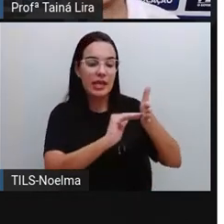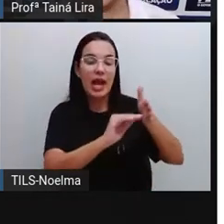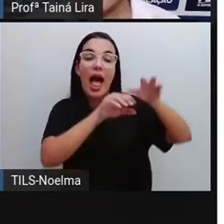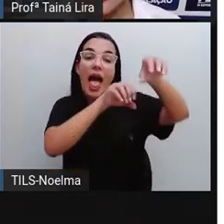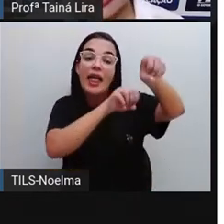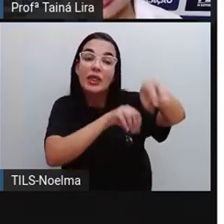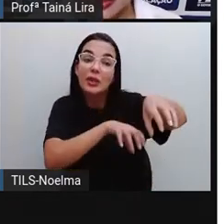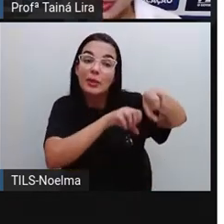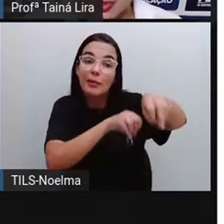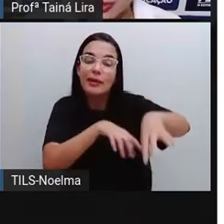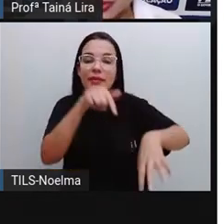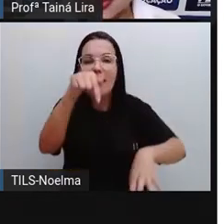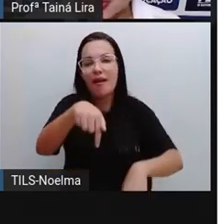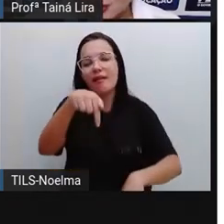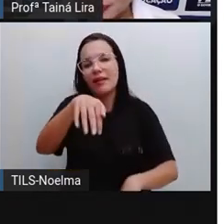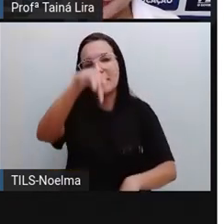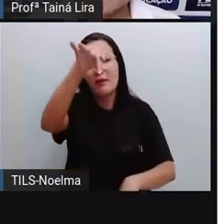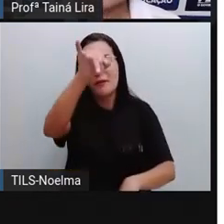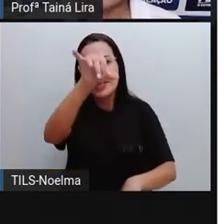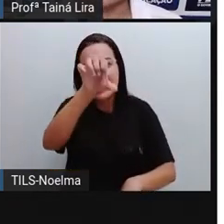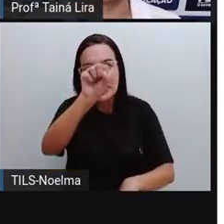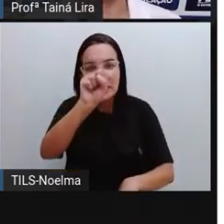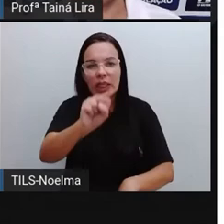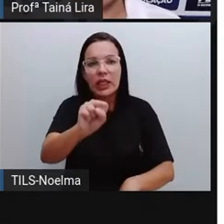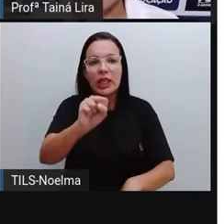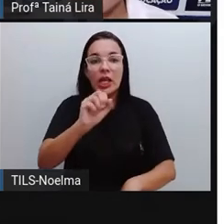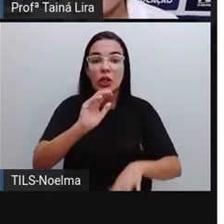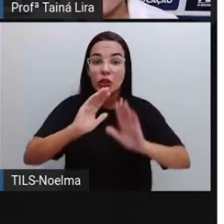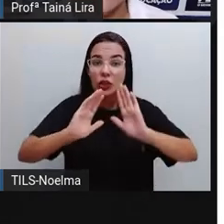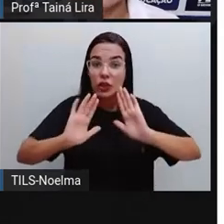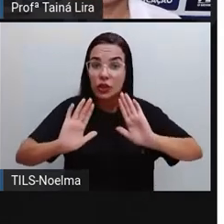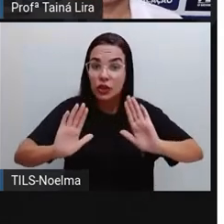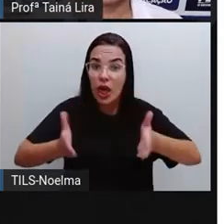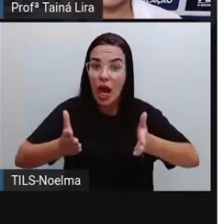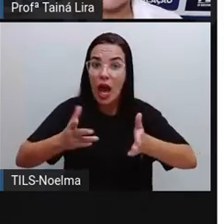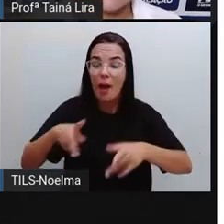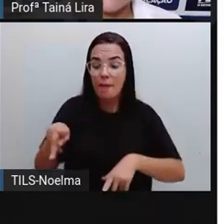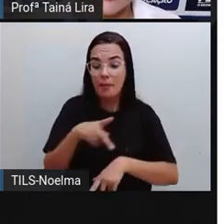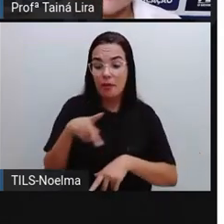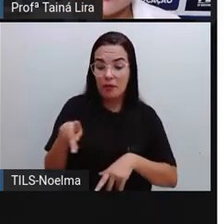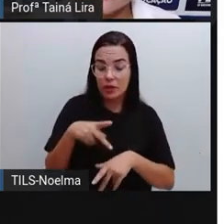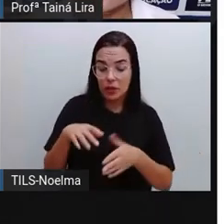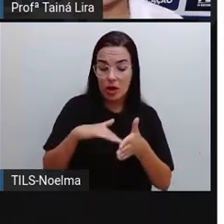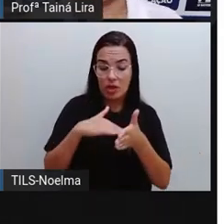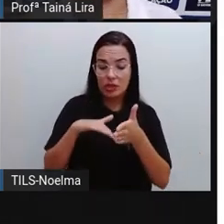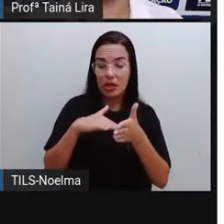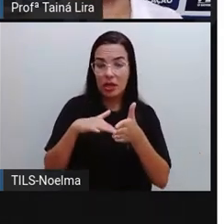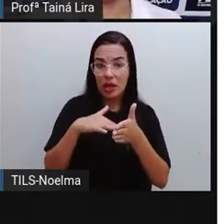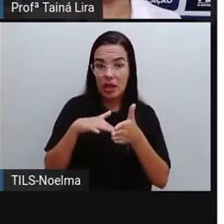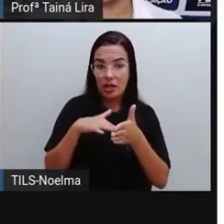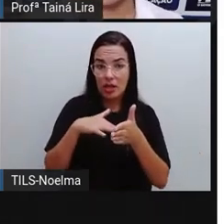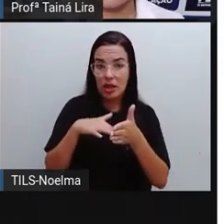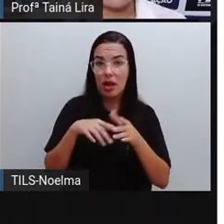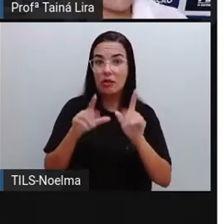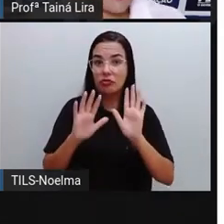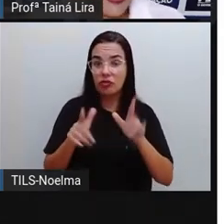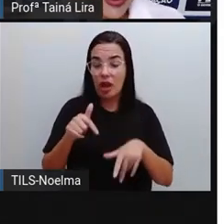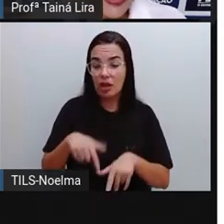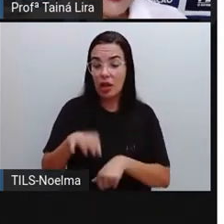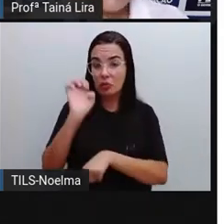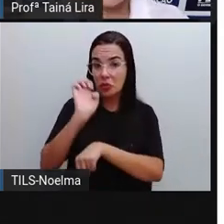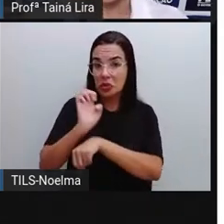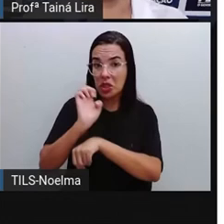de educação do nosso município. Ela já foi, ó, secretária de educação do Estado da